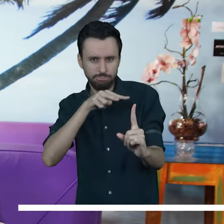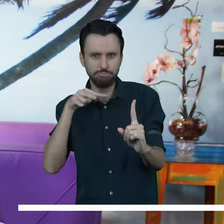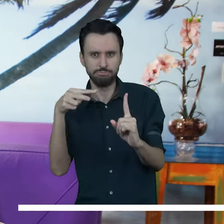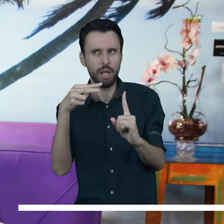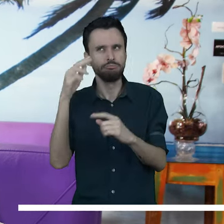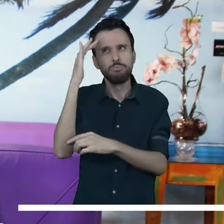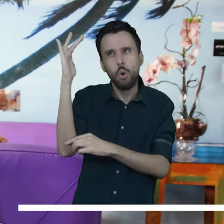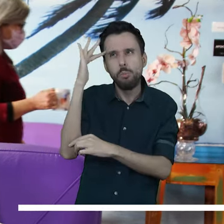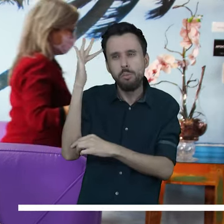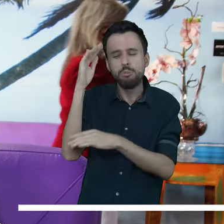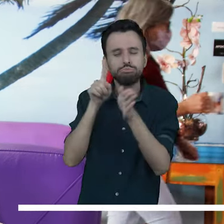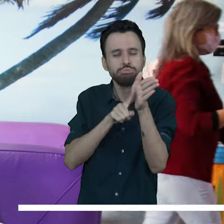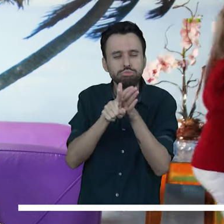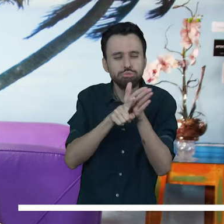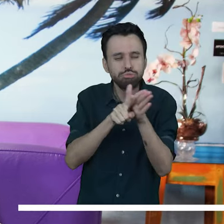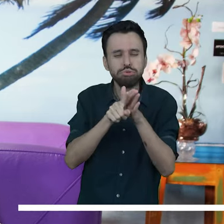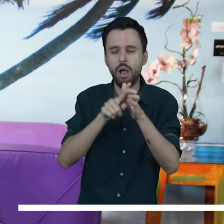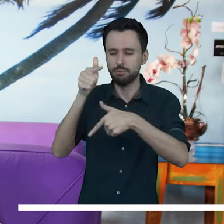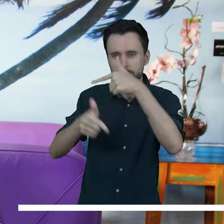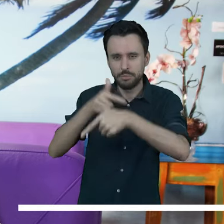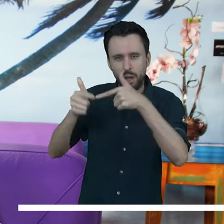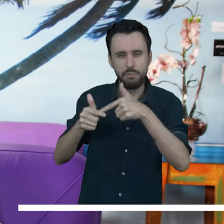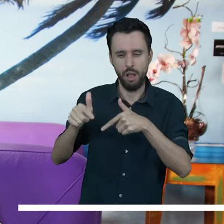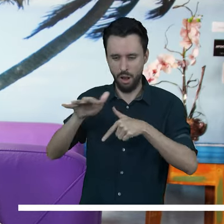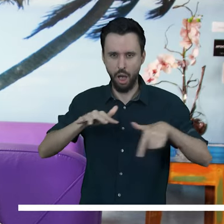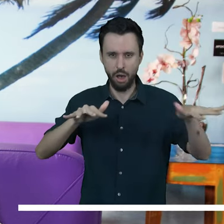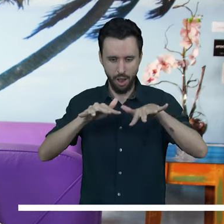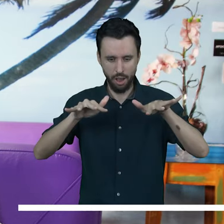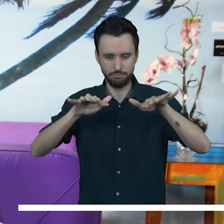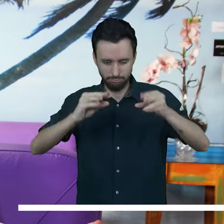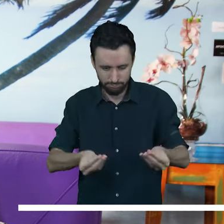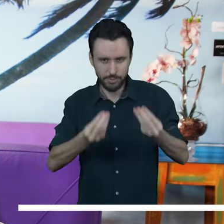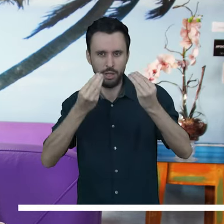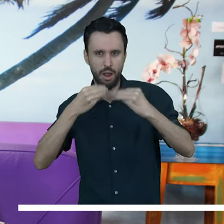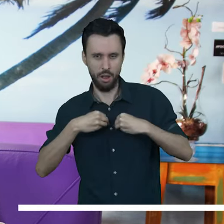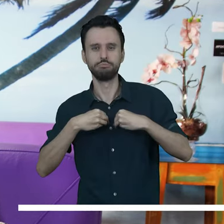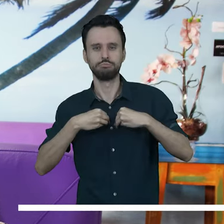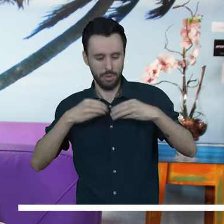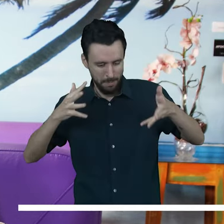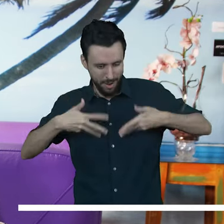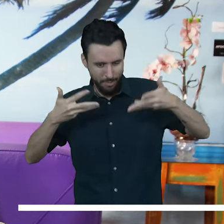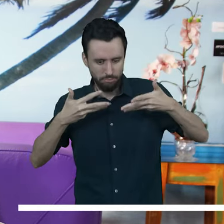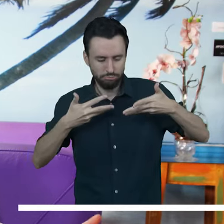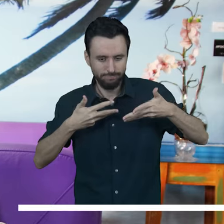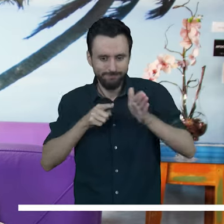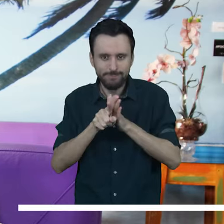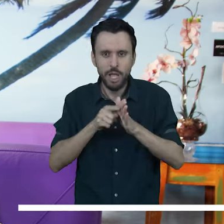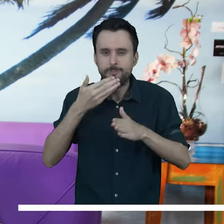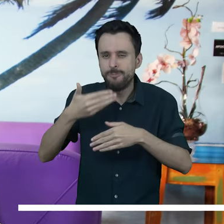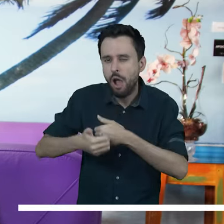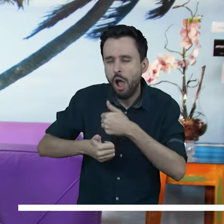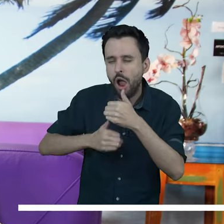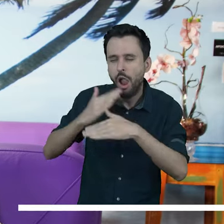caminhos teóricos de pesquisa e de trabalho que me estimularam a continuar e buscar